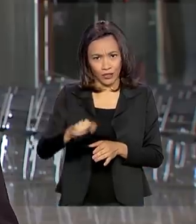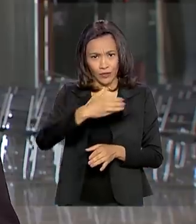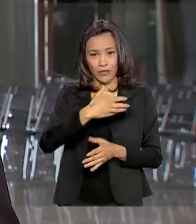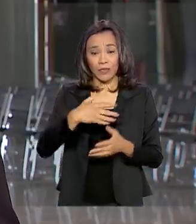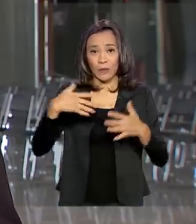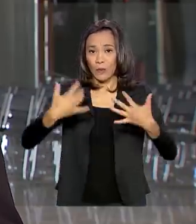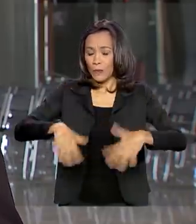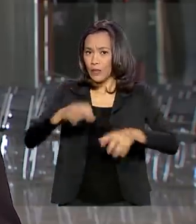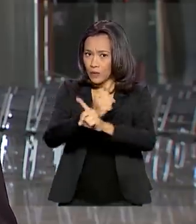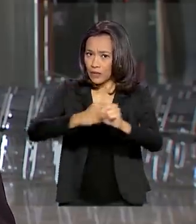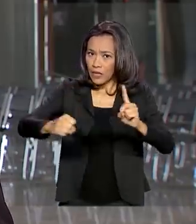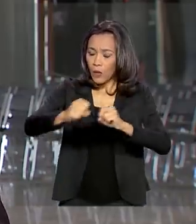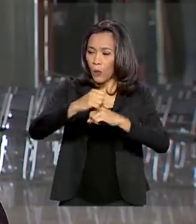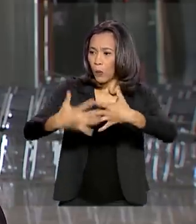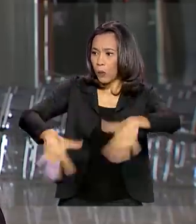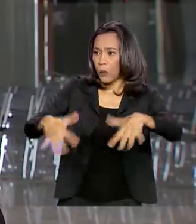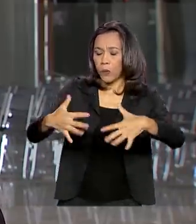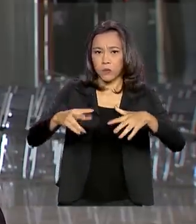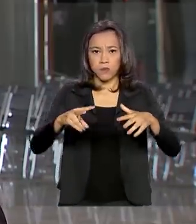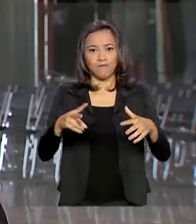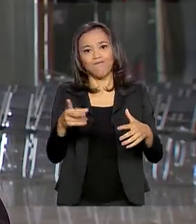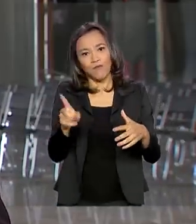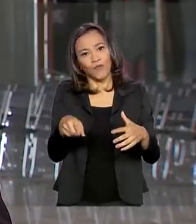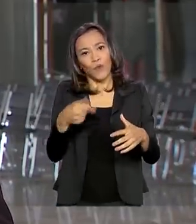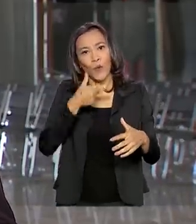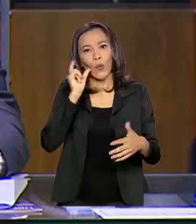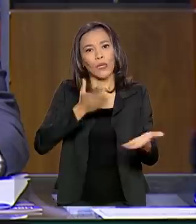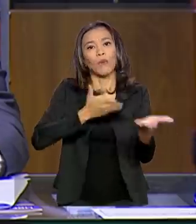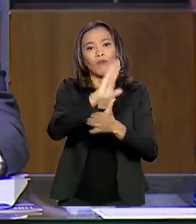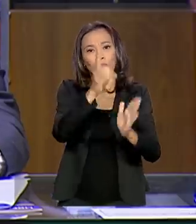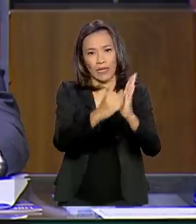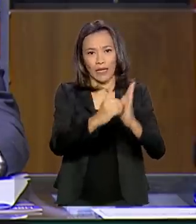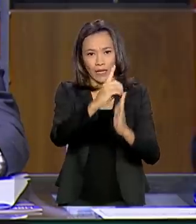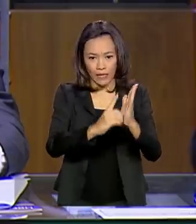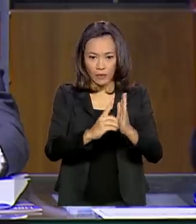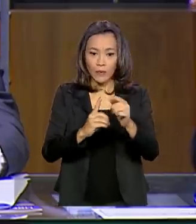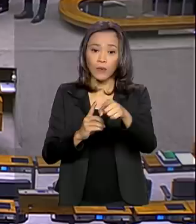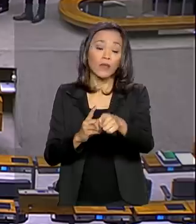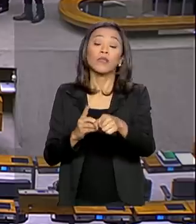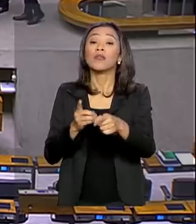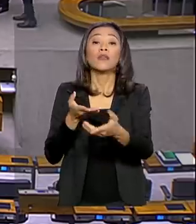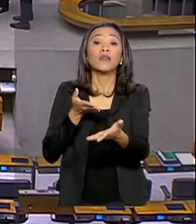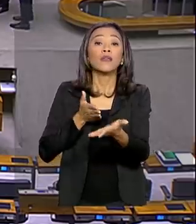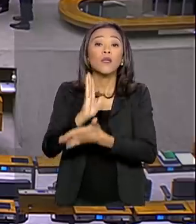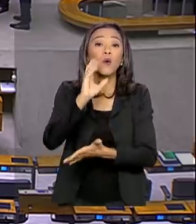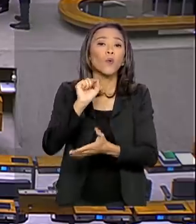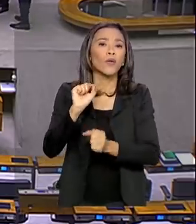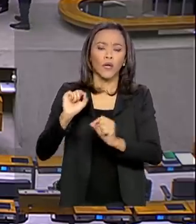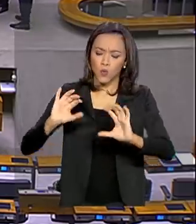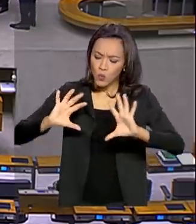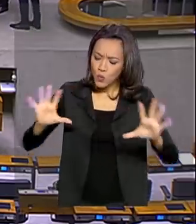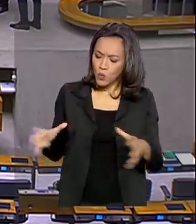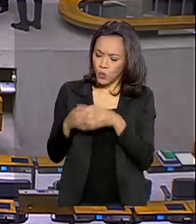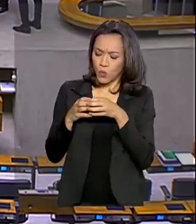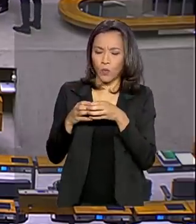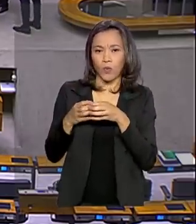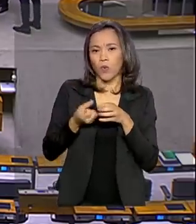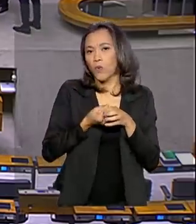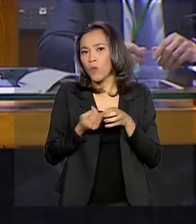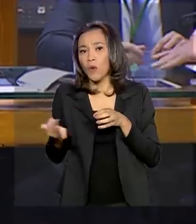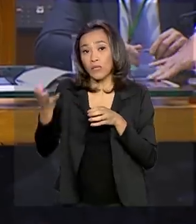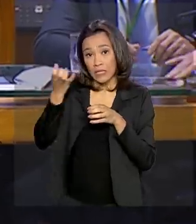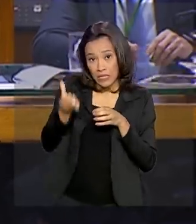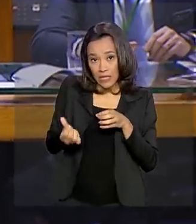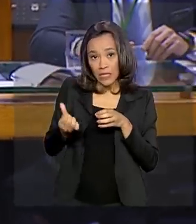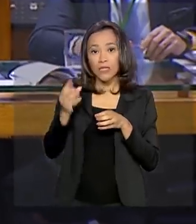aprovado ontem em plenário na Câmara dos Deputados que criou, além disso, uma comissão mista formada por seis senadores e